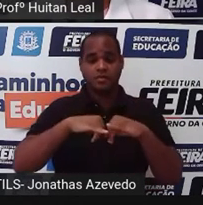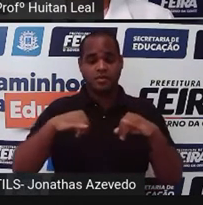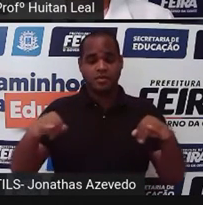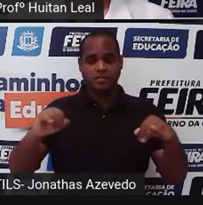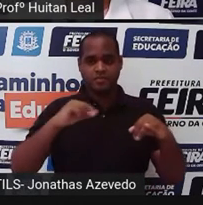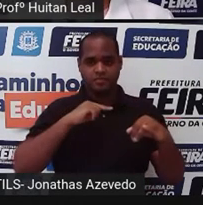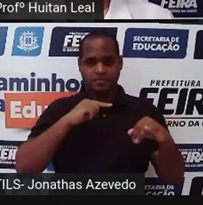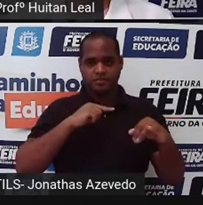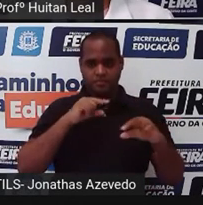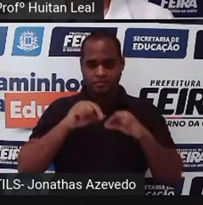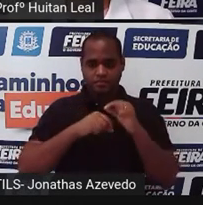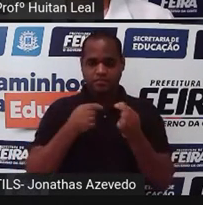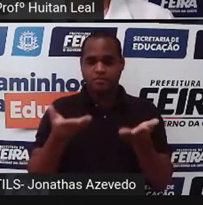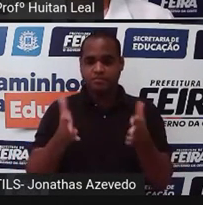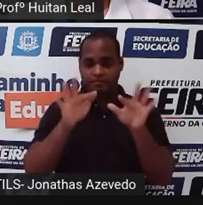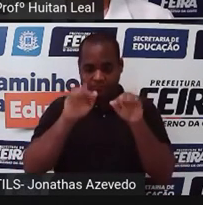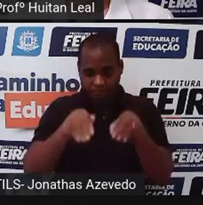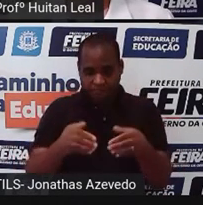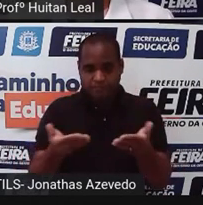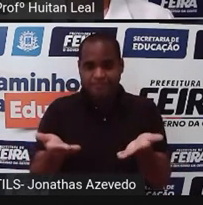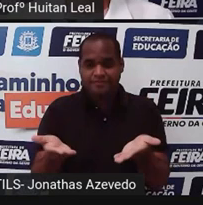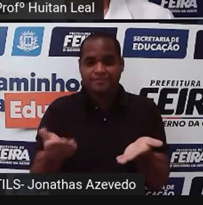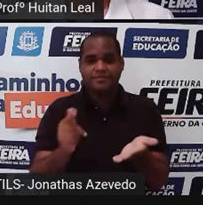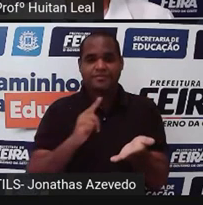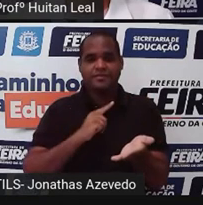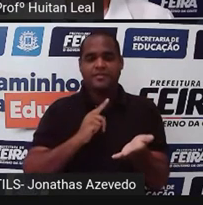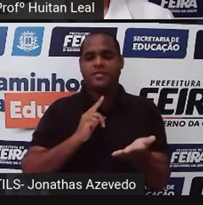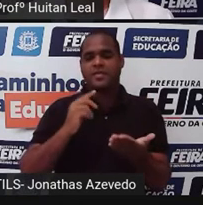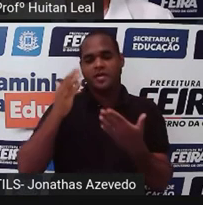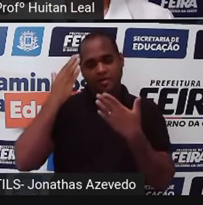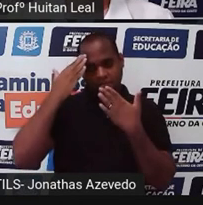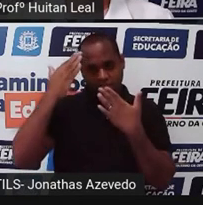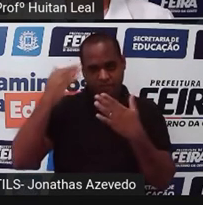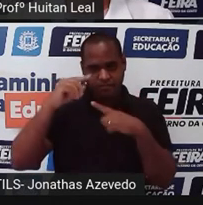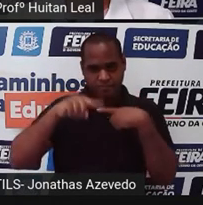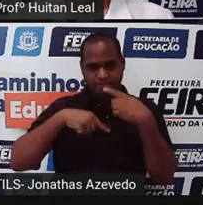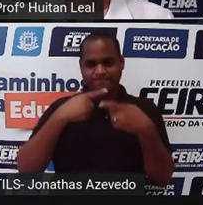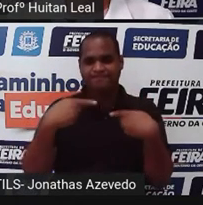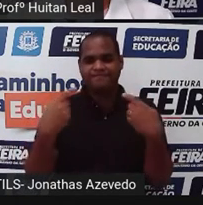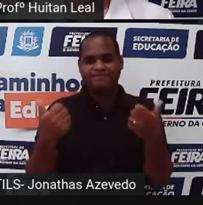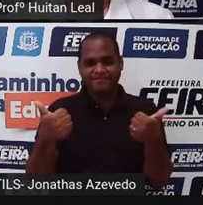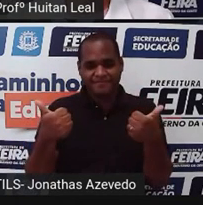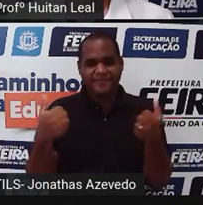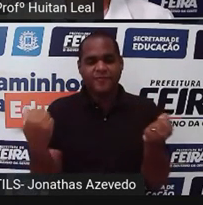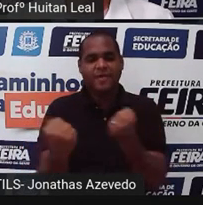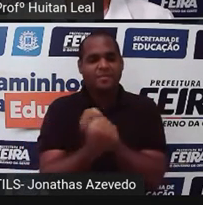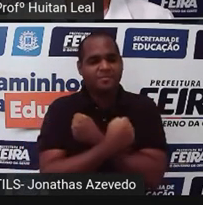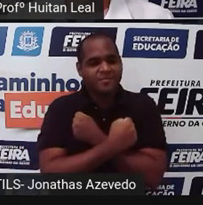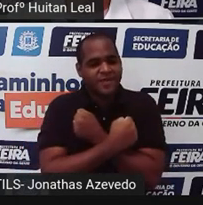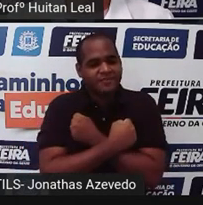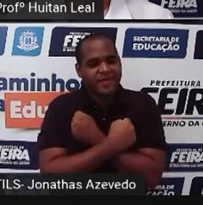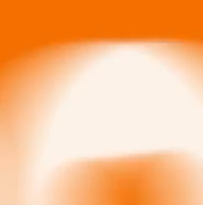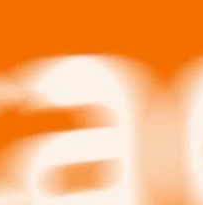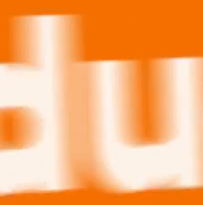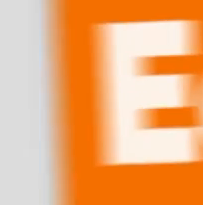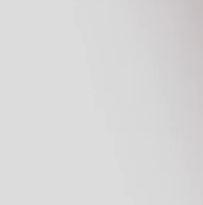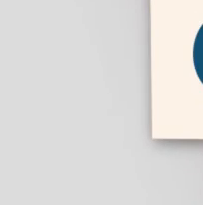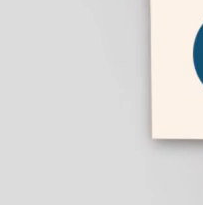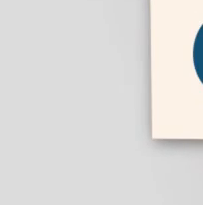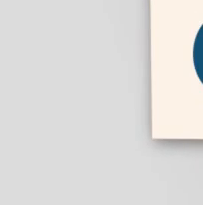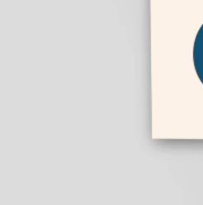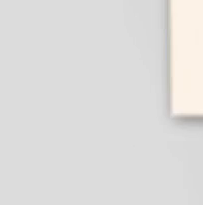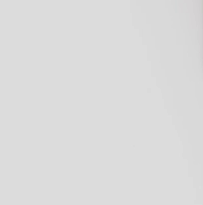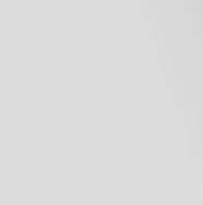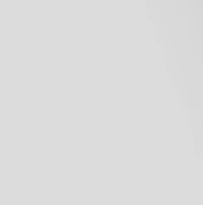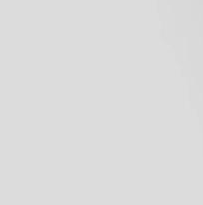e nós ficamos por aqui, não é? Muito obrigado, até mais, e um abraço forte em todos. o